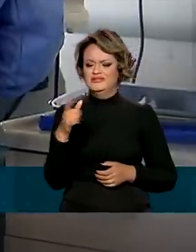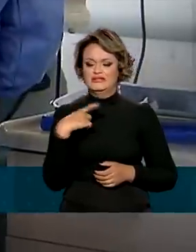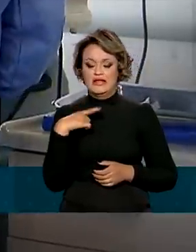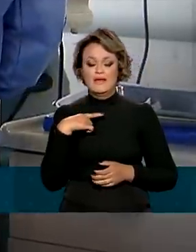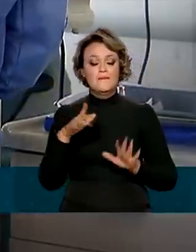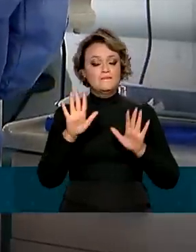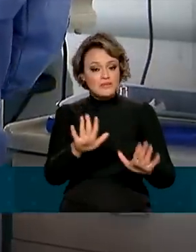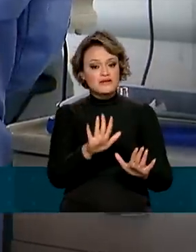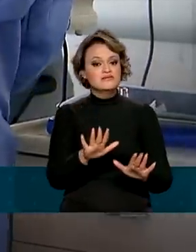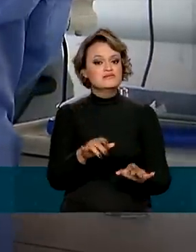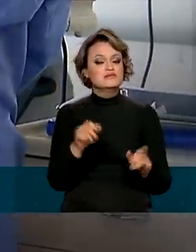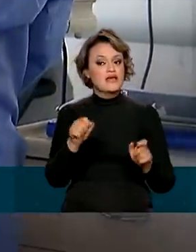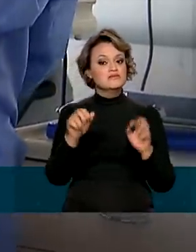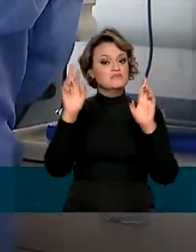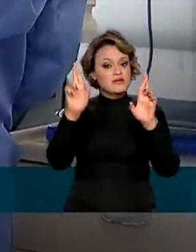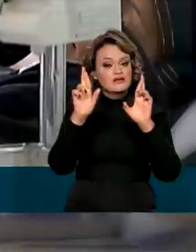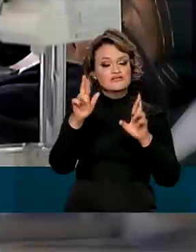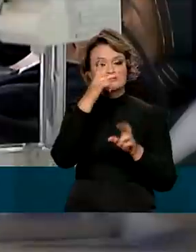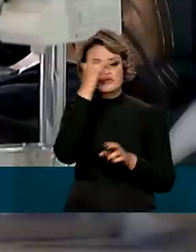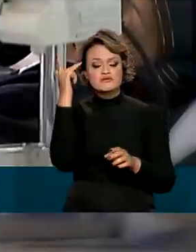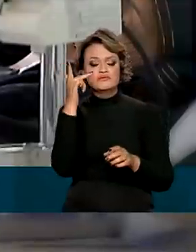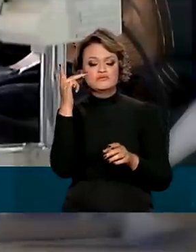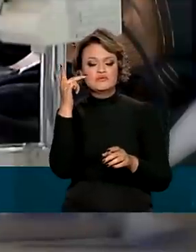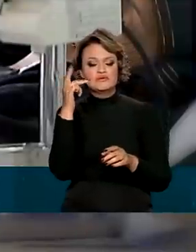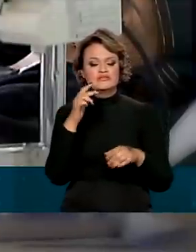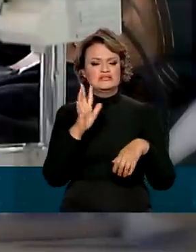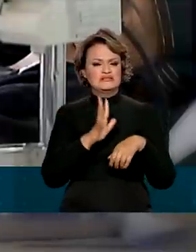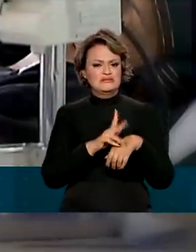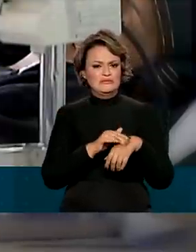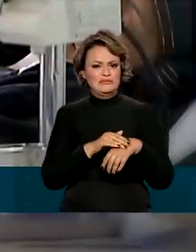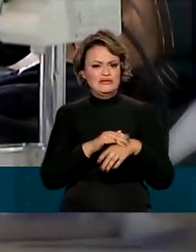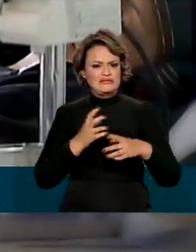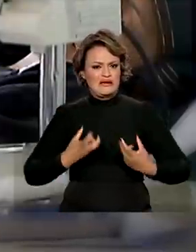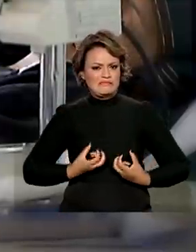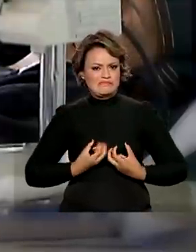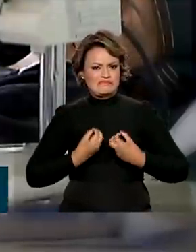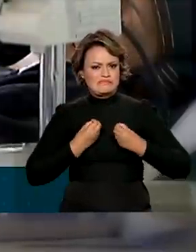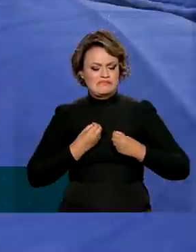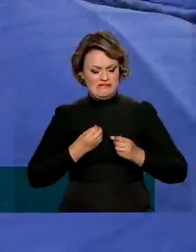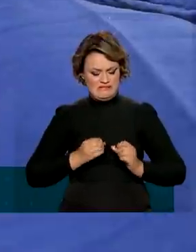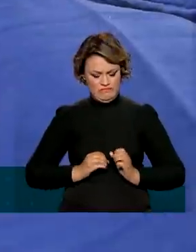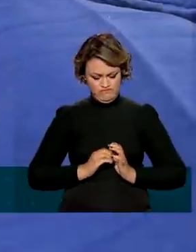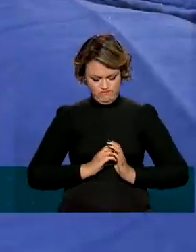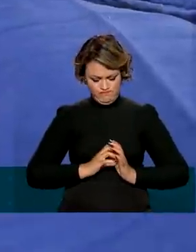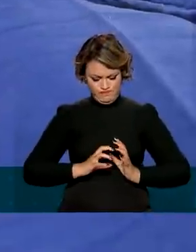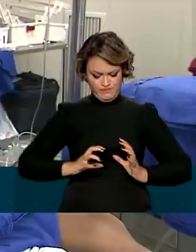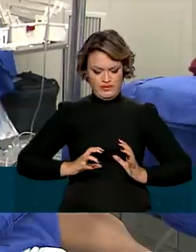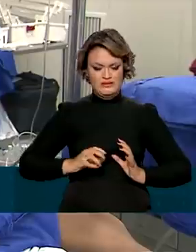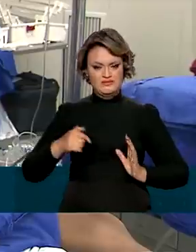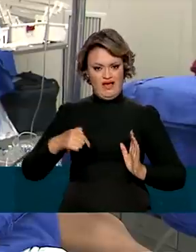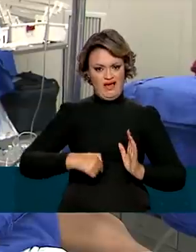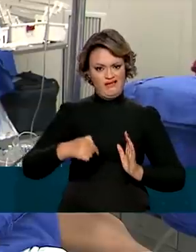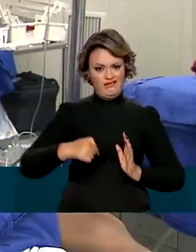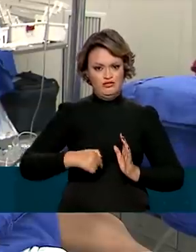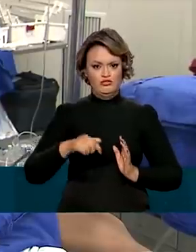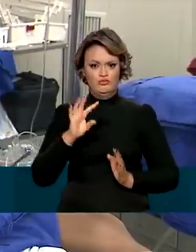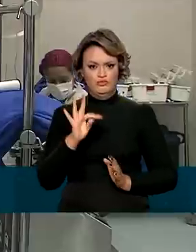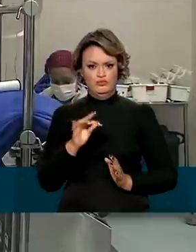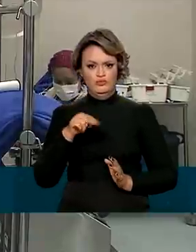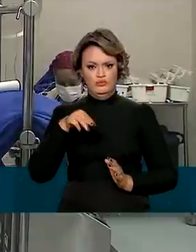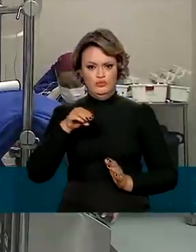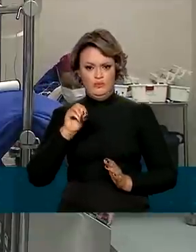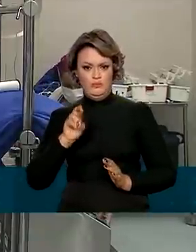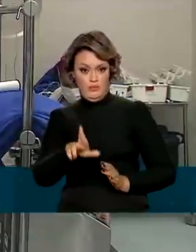mas que podem ser a esperança de quem tem mesotelioma peritoneal maligno, um câncer raro que atinge a